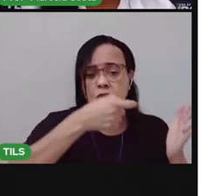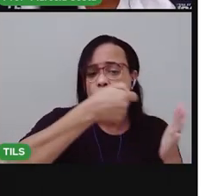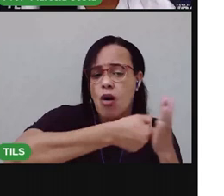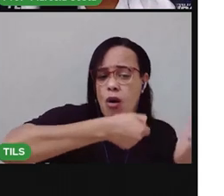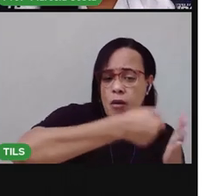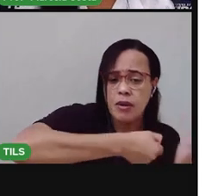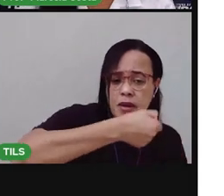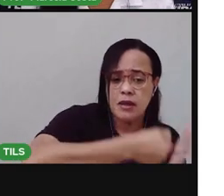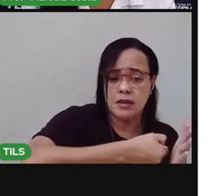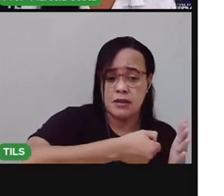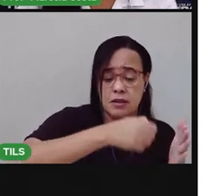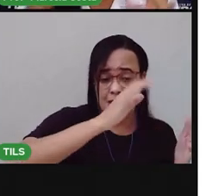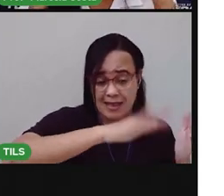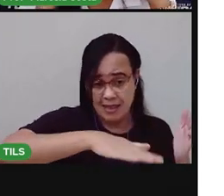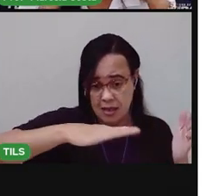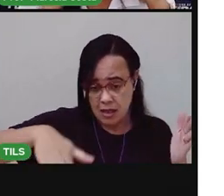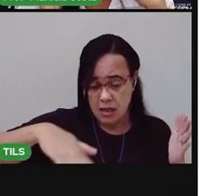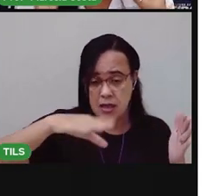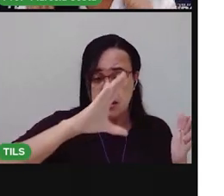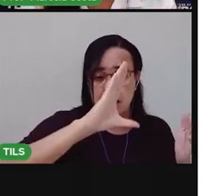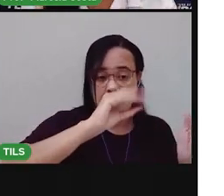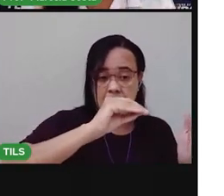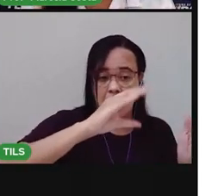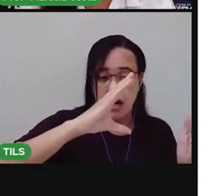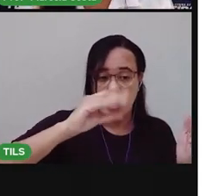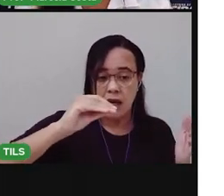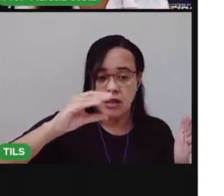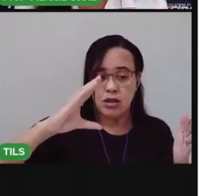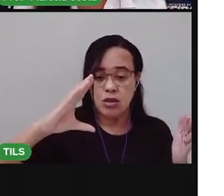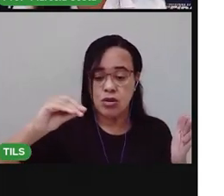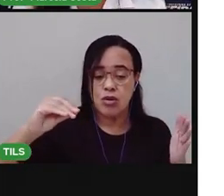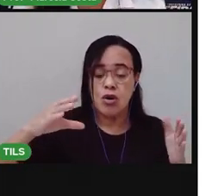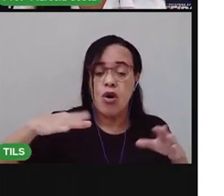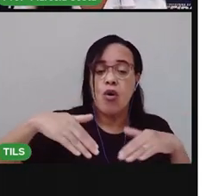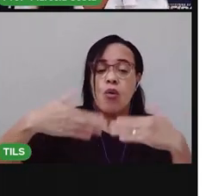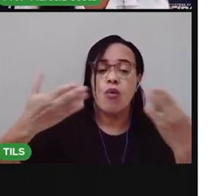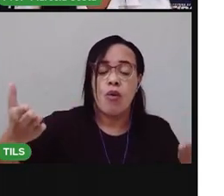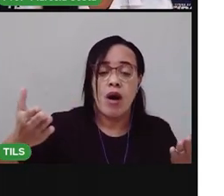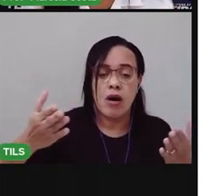e adolescentes? Quem lembra aí quais são esses direitos?